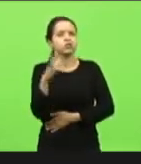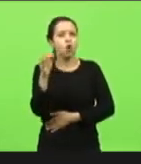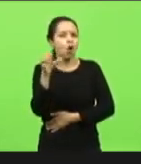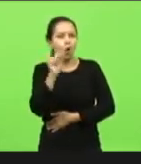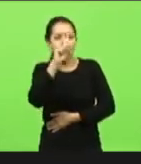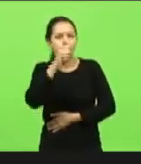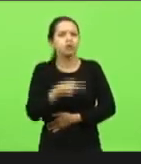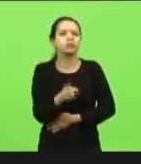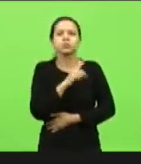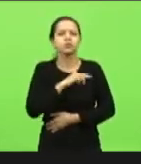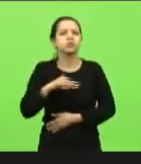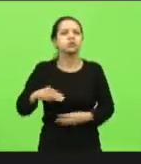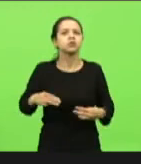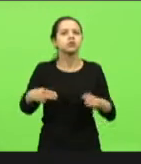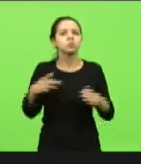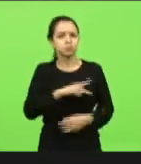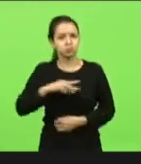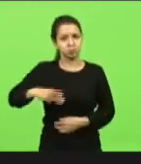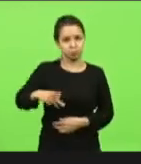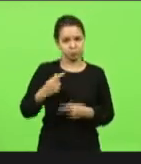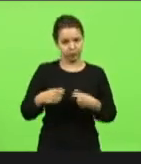o Ministério Público tem que chegar e mandar também